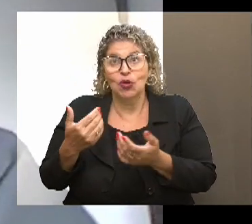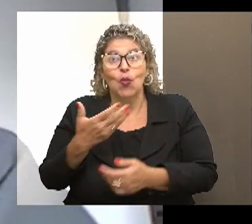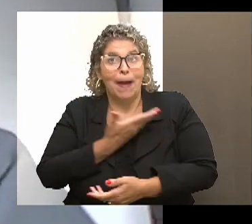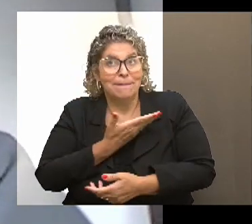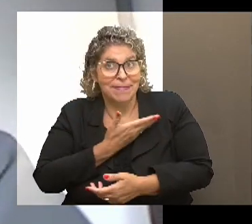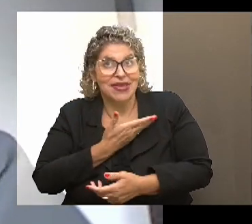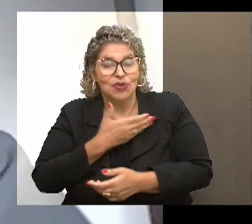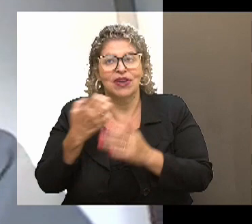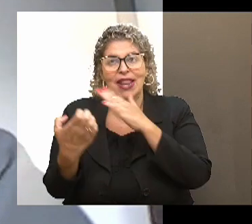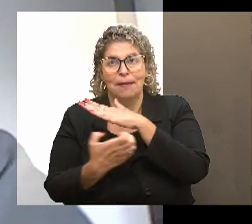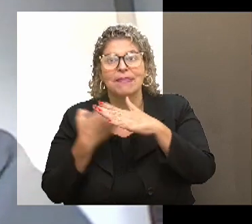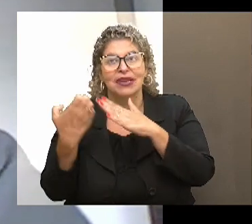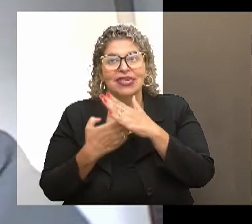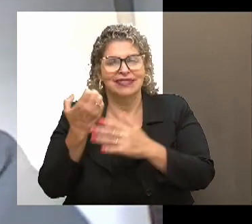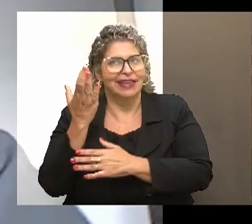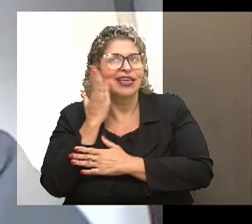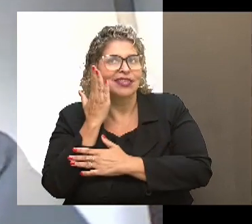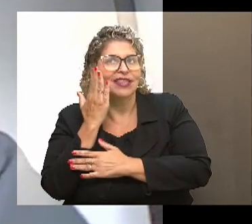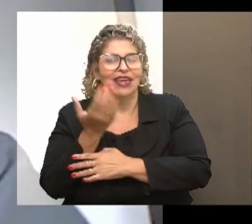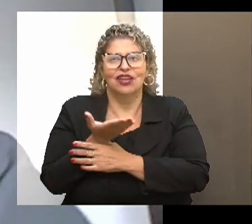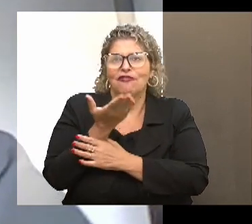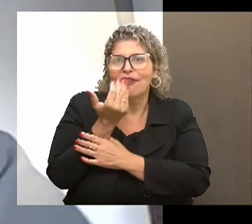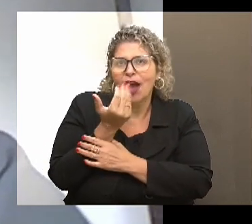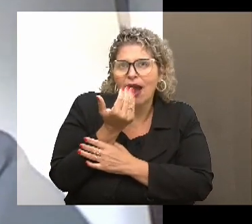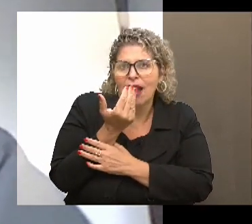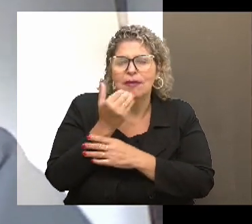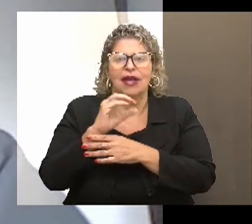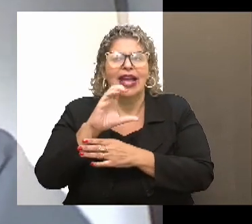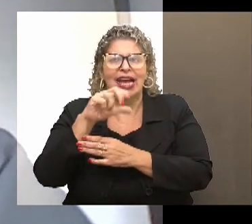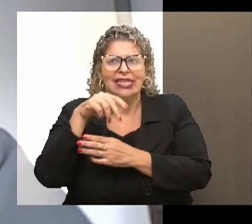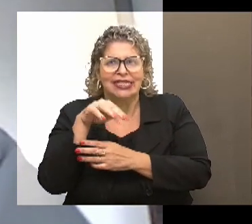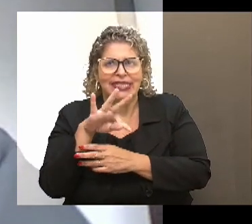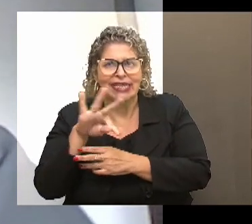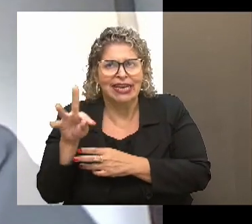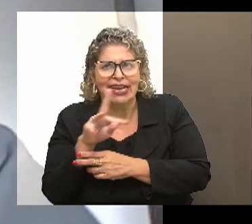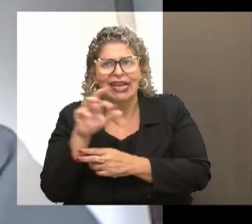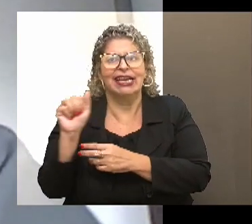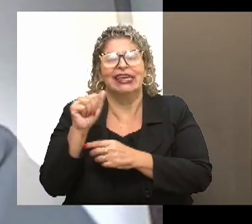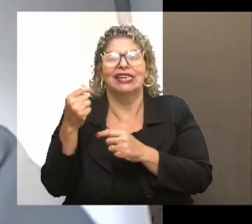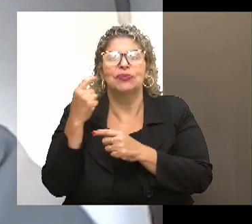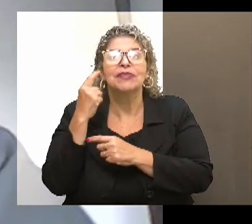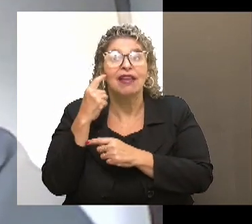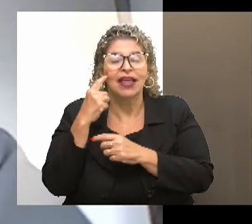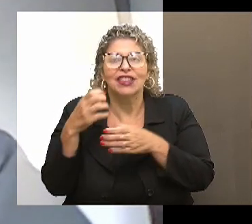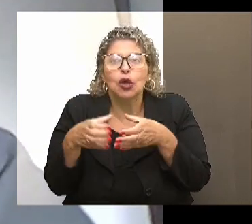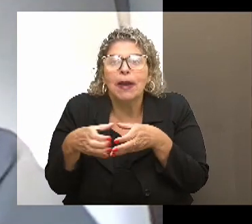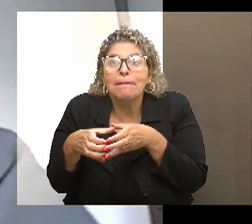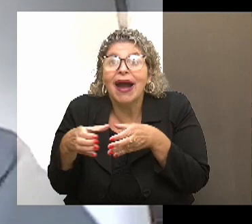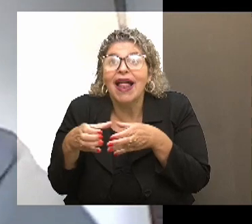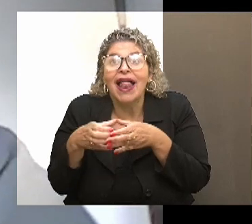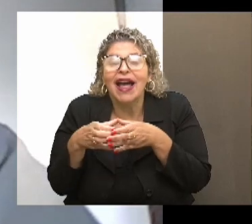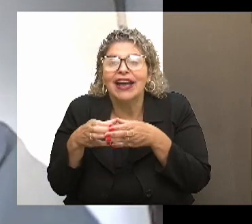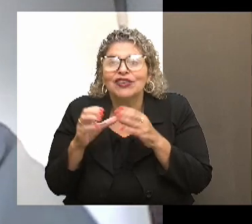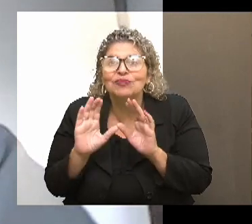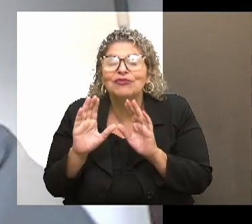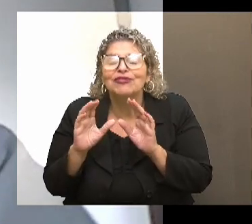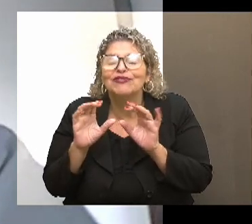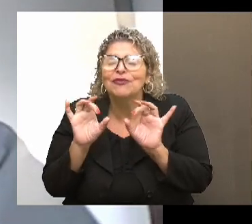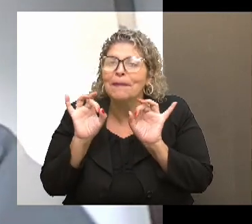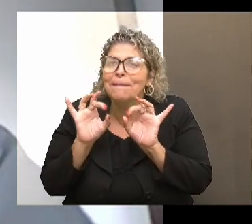empresário, que ele vende alimentos, farináceos, castanhas, esse tipo de coisa. E ele tem uma embalagem muito específica, e daí vem o nome.